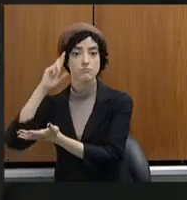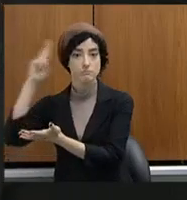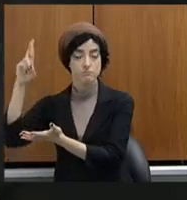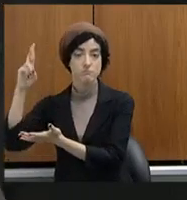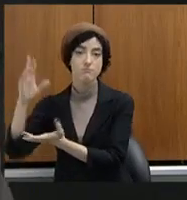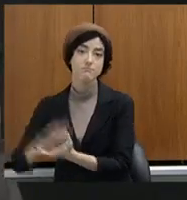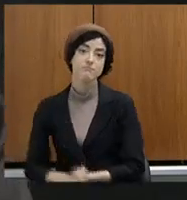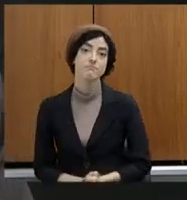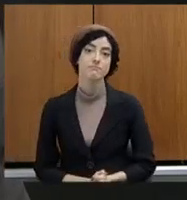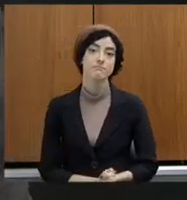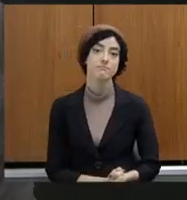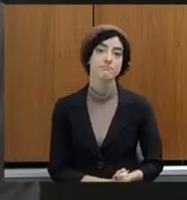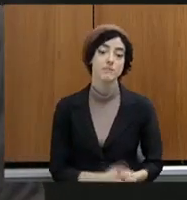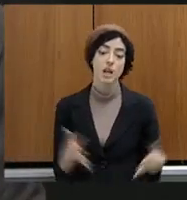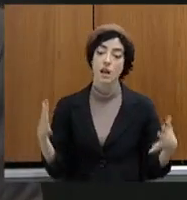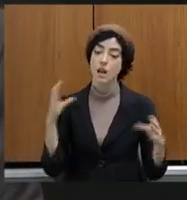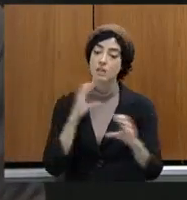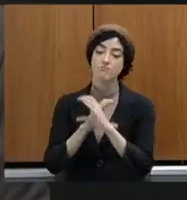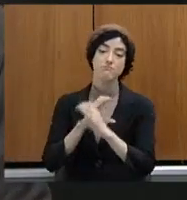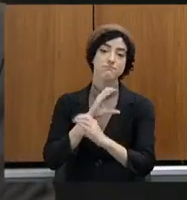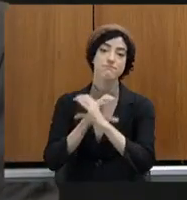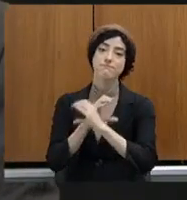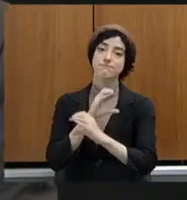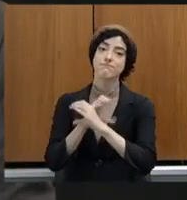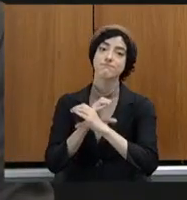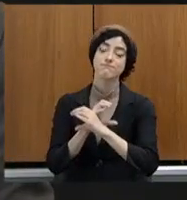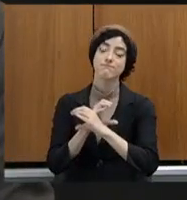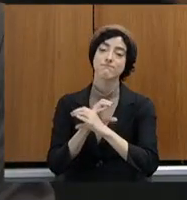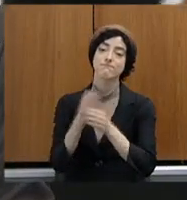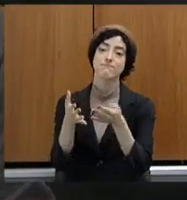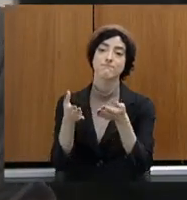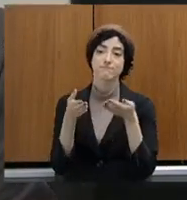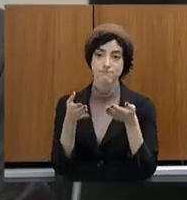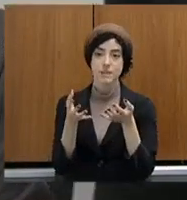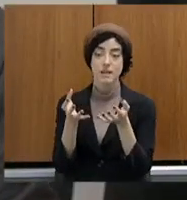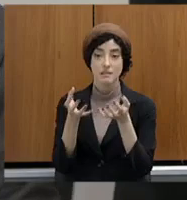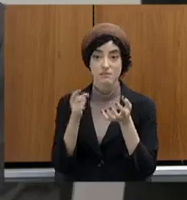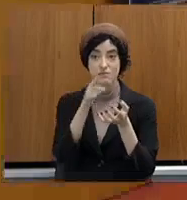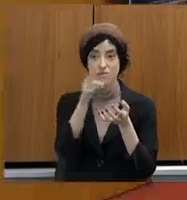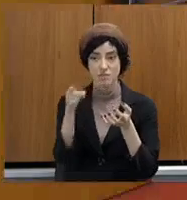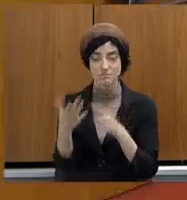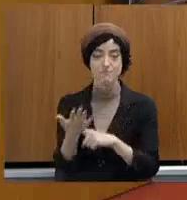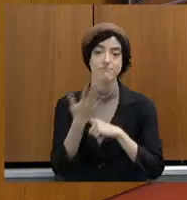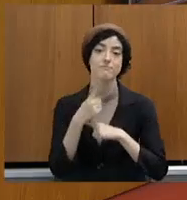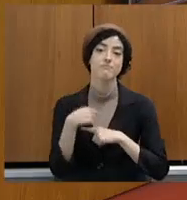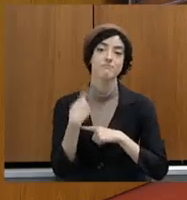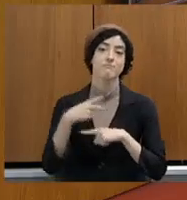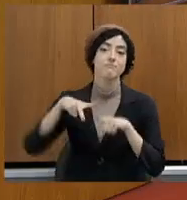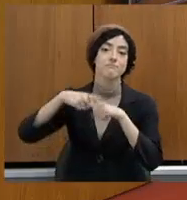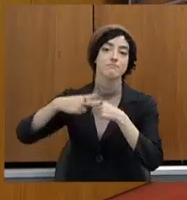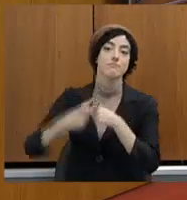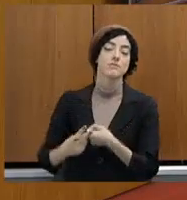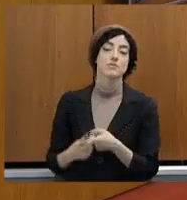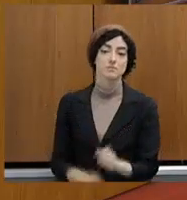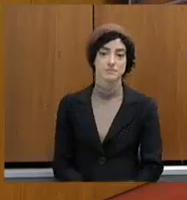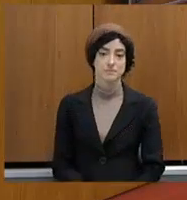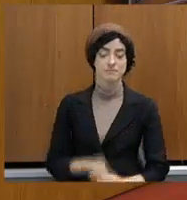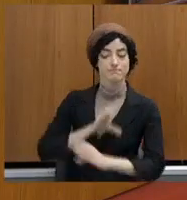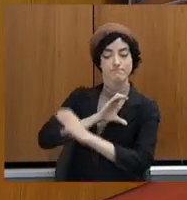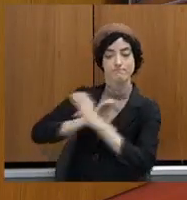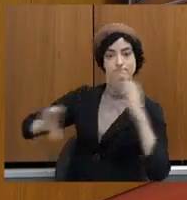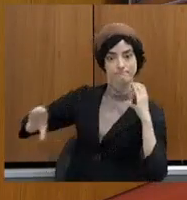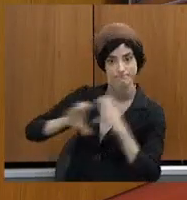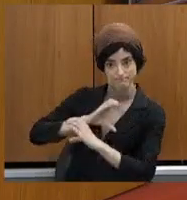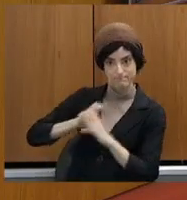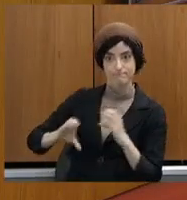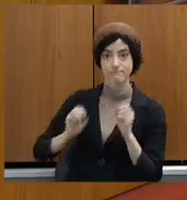Tem um ruído na comunicação que eu gostaria que o senhor pudesse corrigir para nós. São essas minhas considerações iniciais.